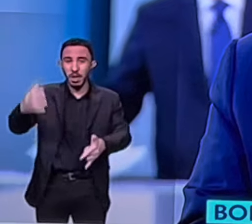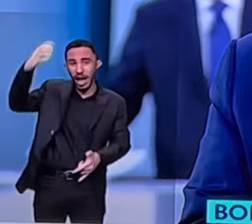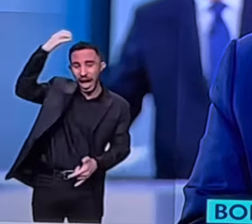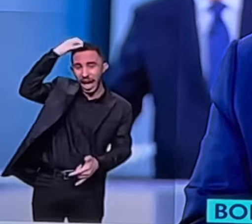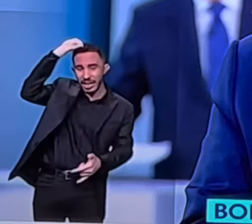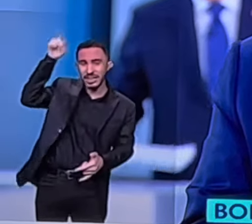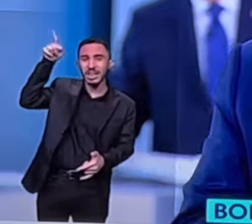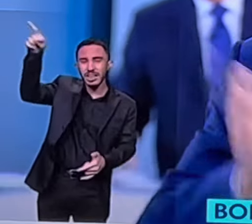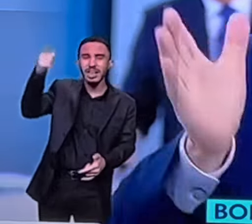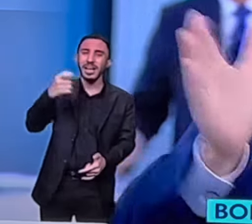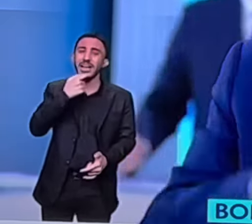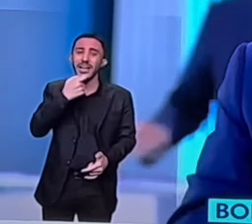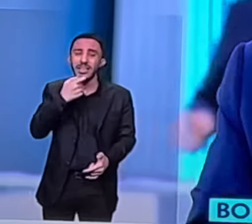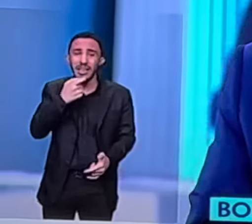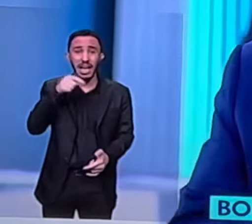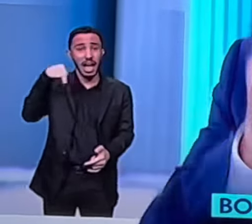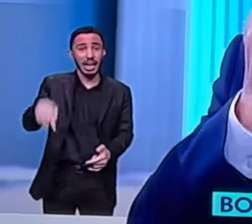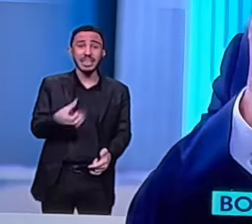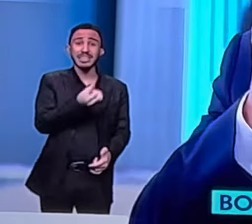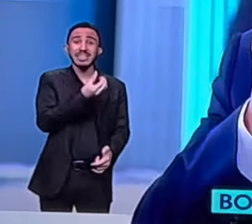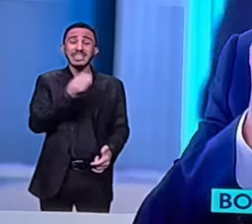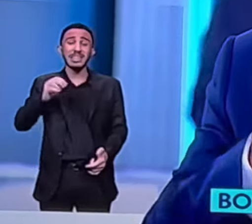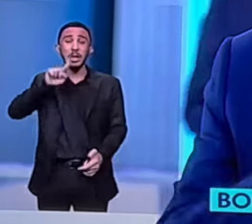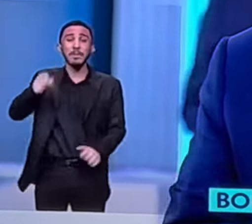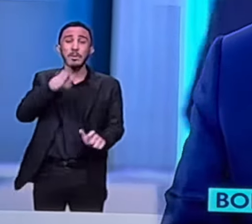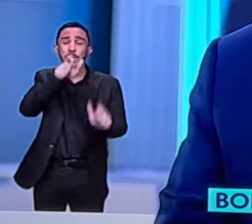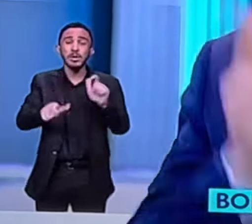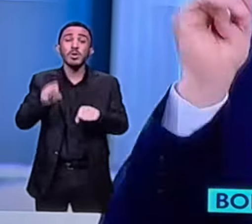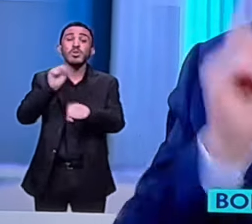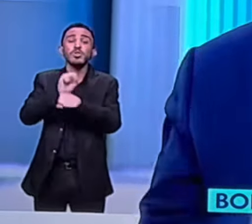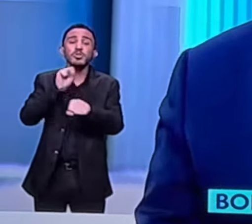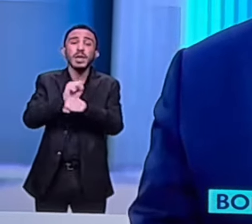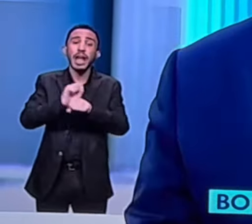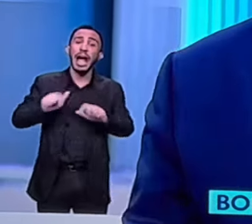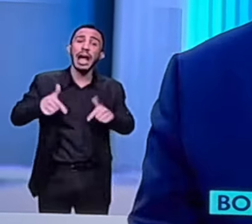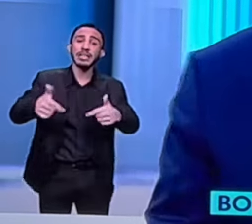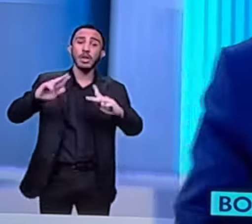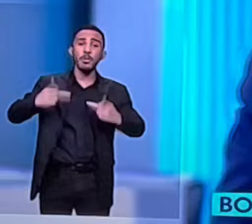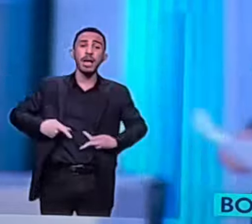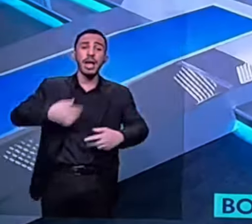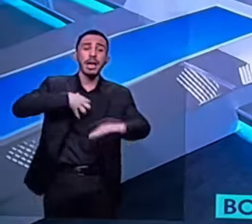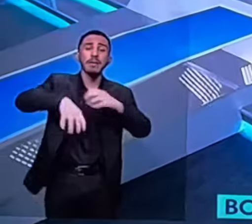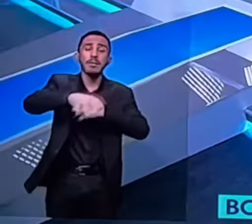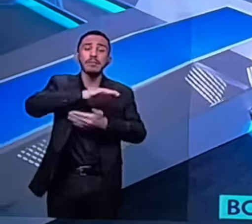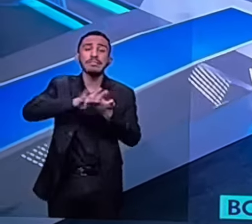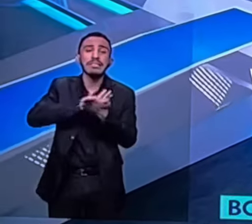tinha 680 mil pessoas, esperando um gesto de humanismo que ele não teve.